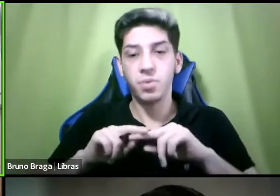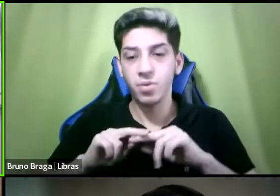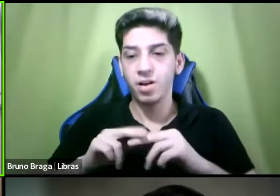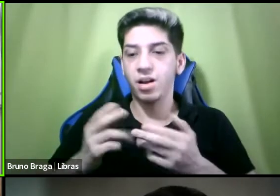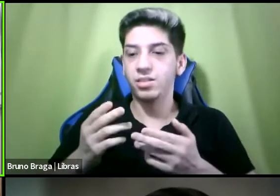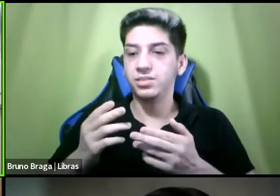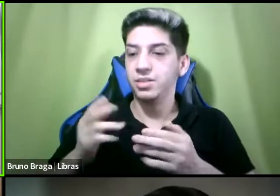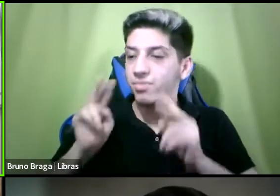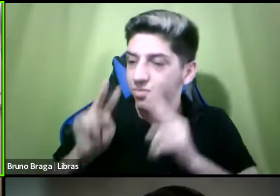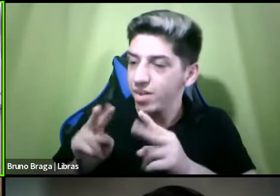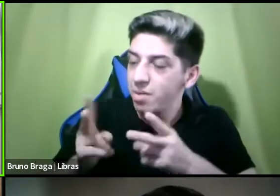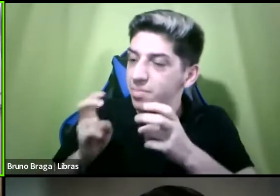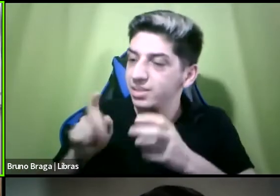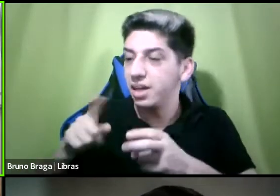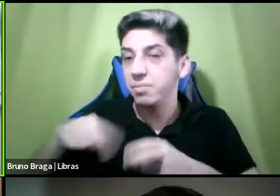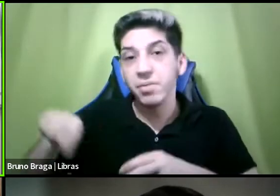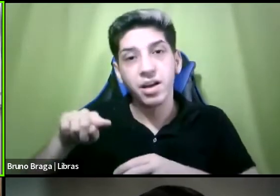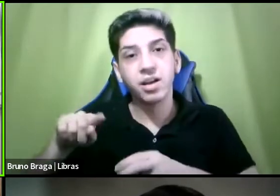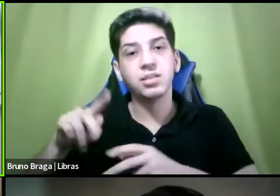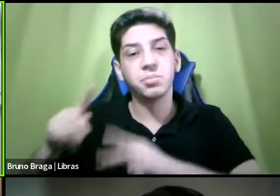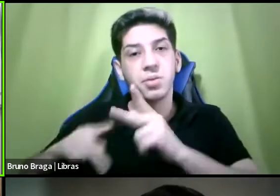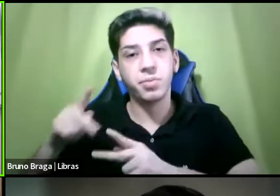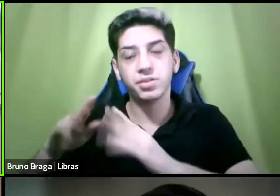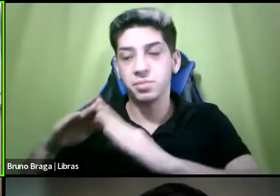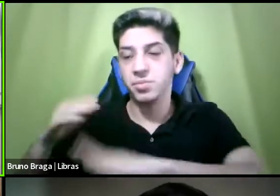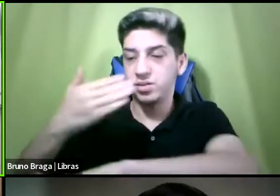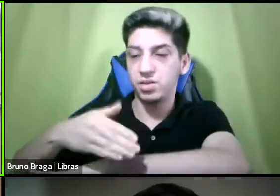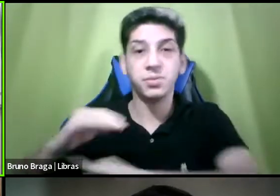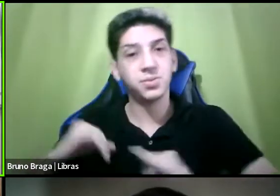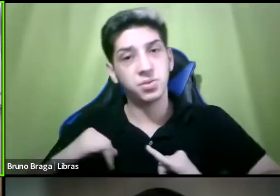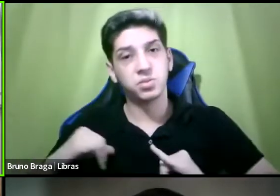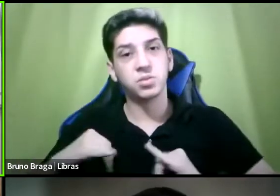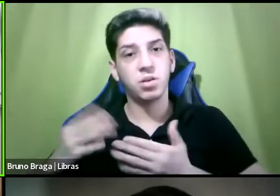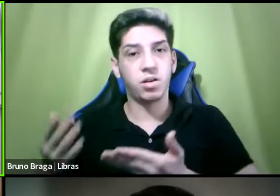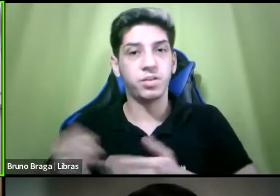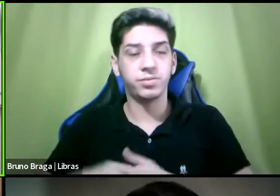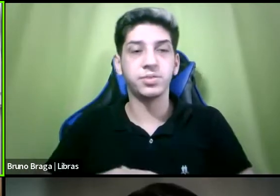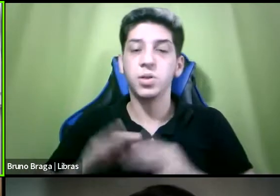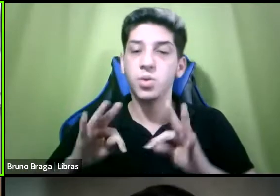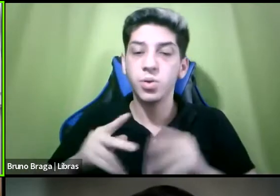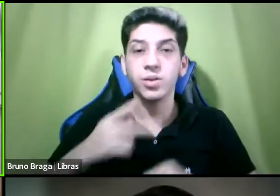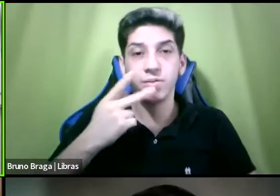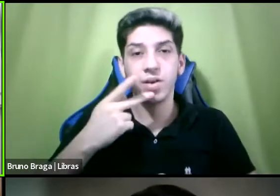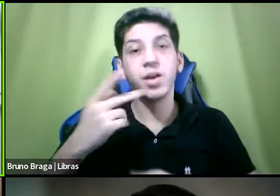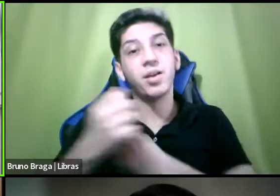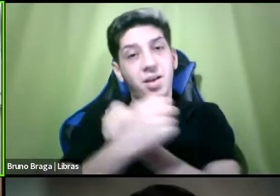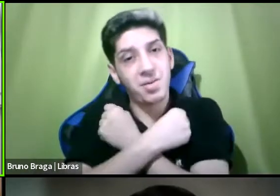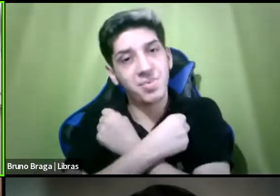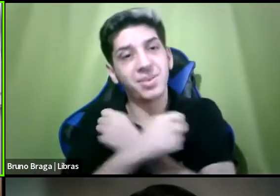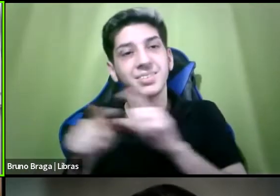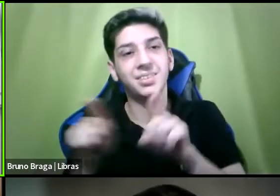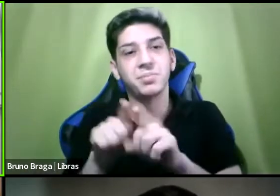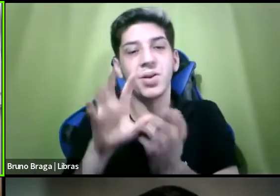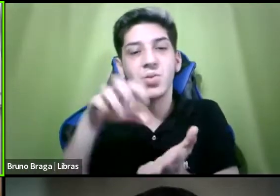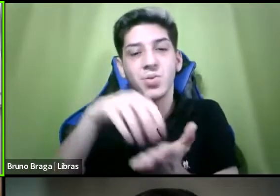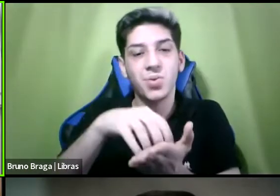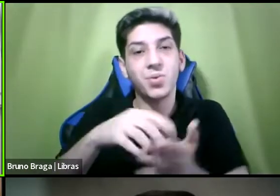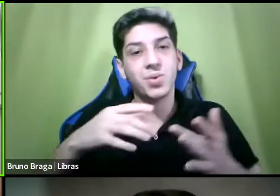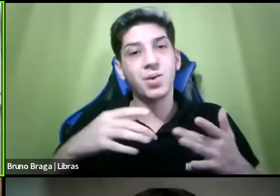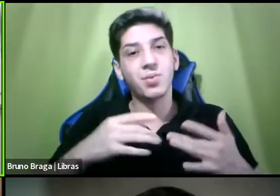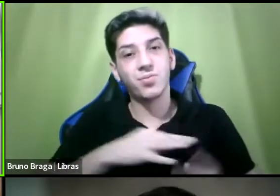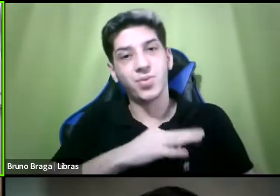em situação de rua a todos que vocês citaram aqui meu abraço especial para o núcleo do voluntariado do